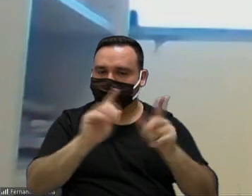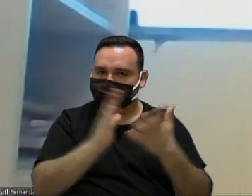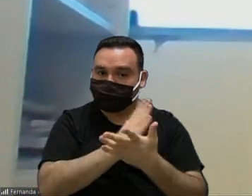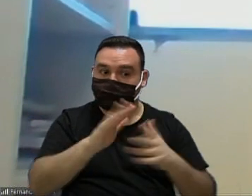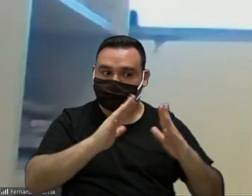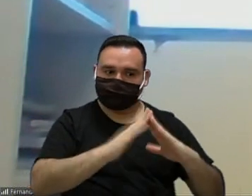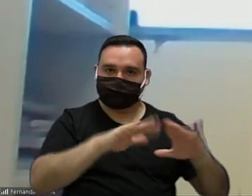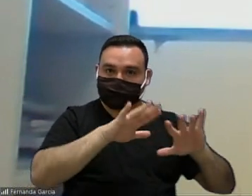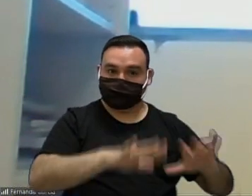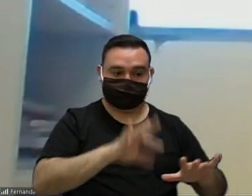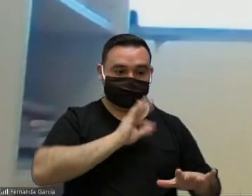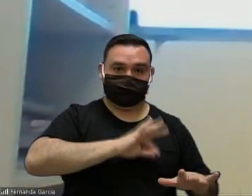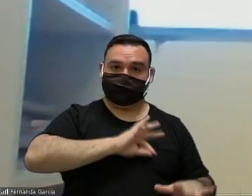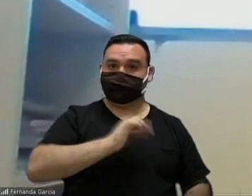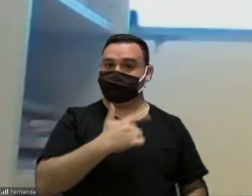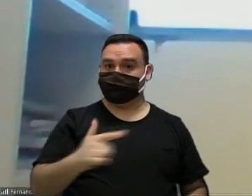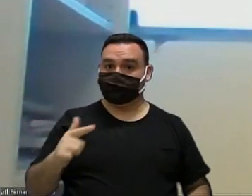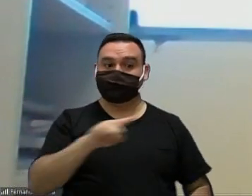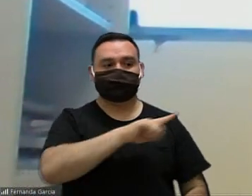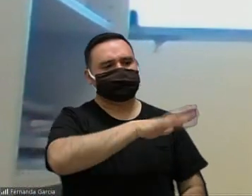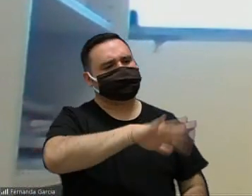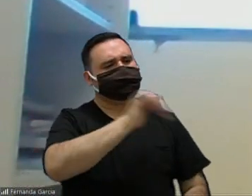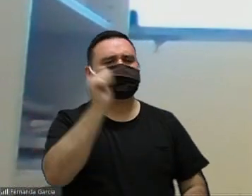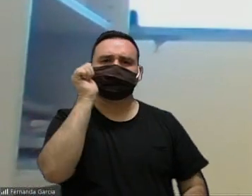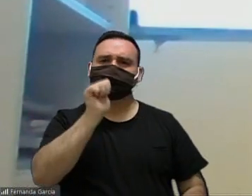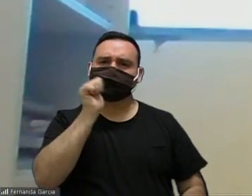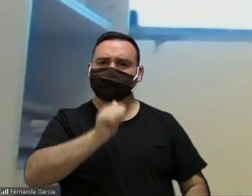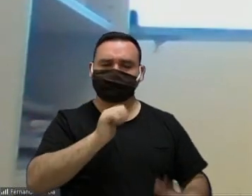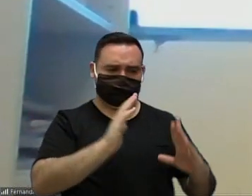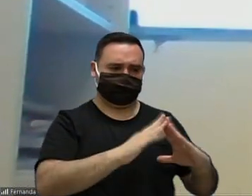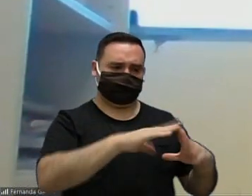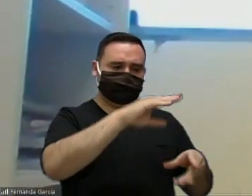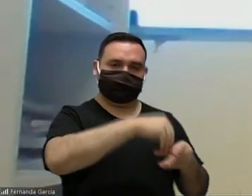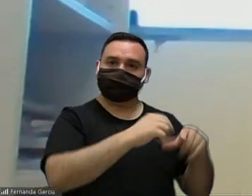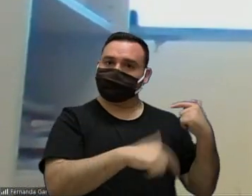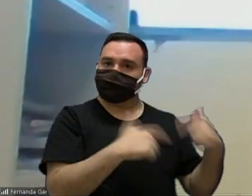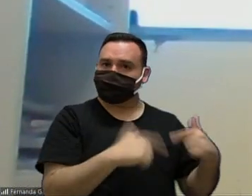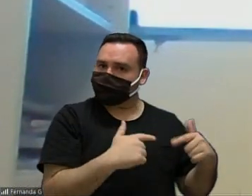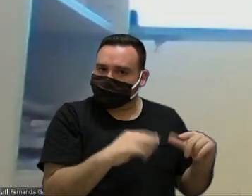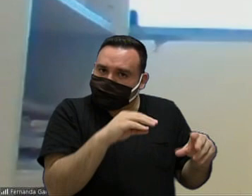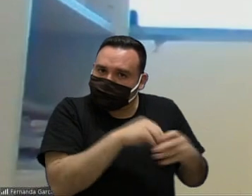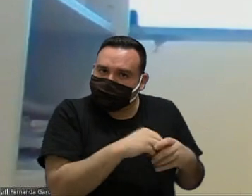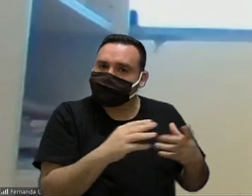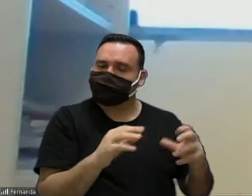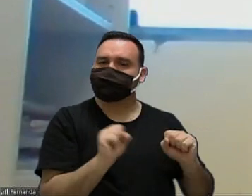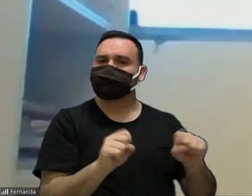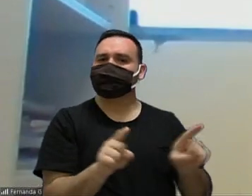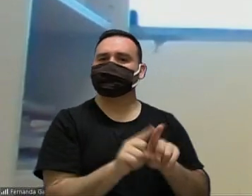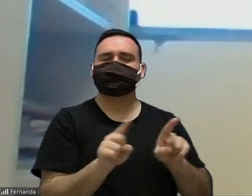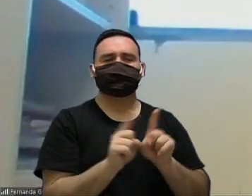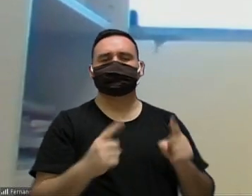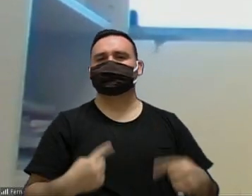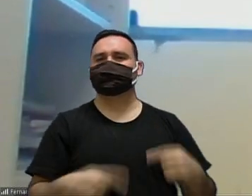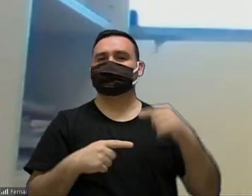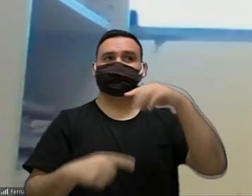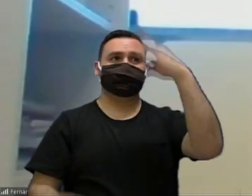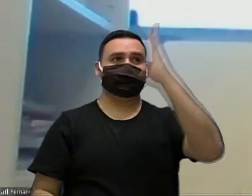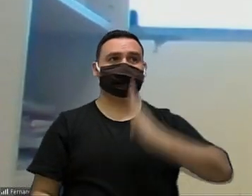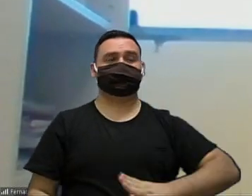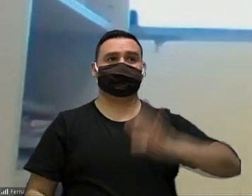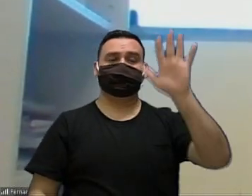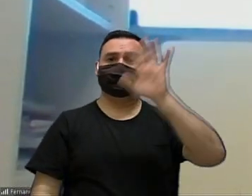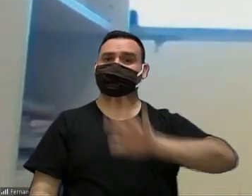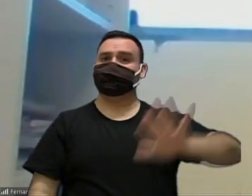estão em casa e não tem salário que essas trabalhadoras domésticas né em sua casa até um debate nacional que